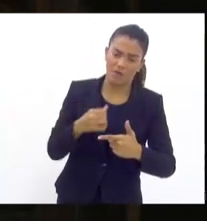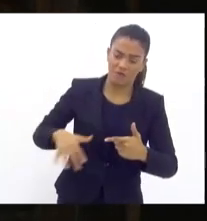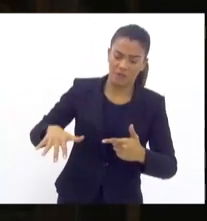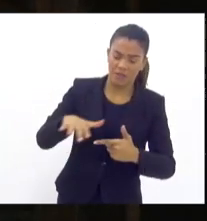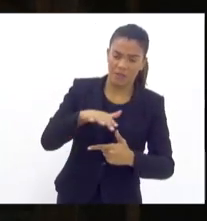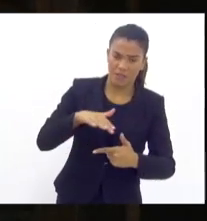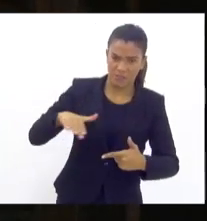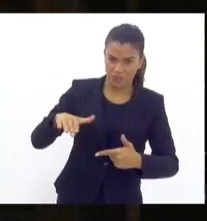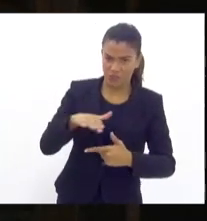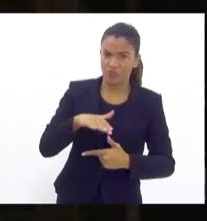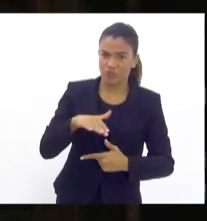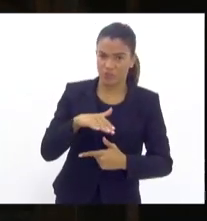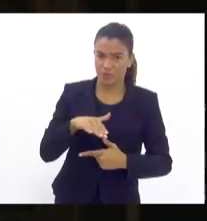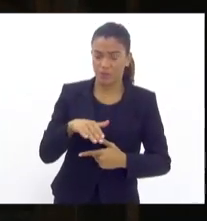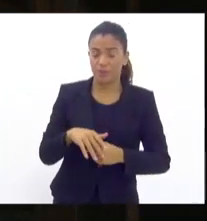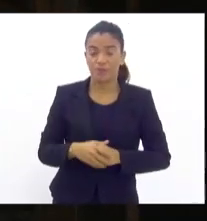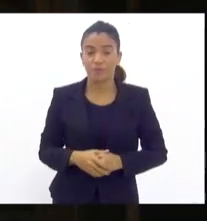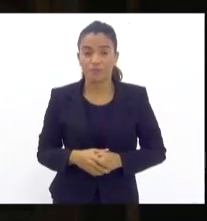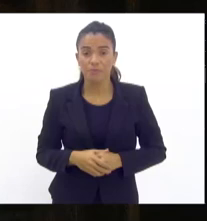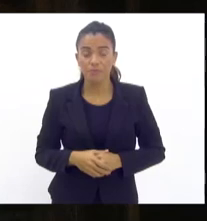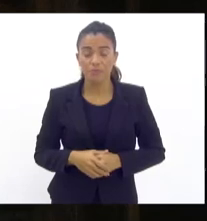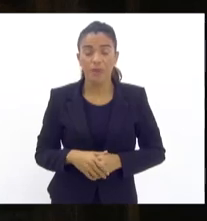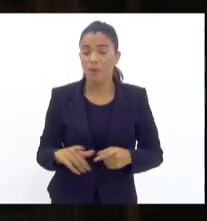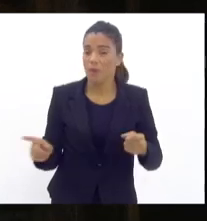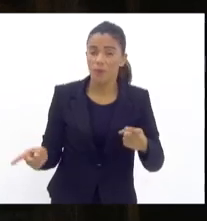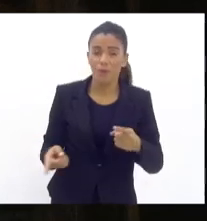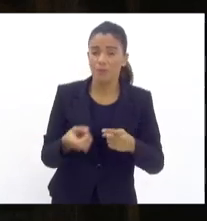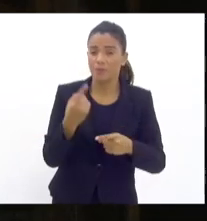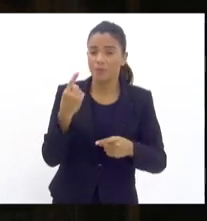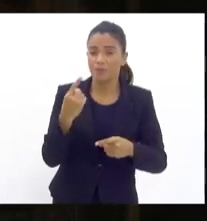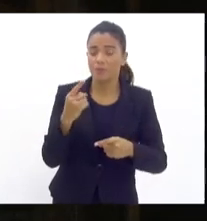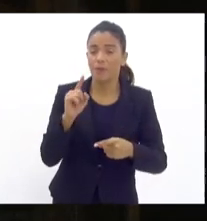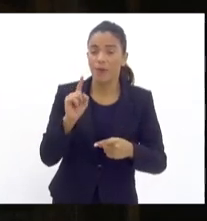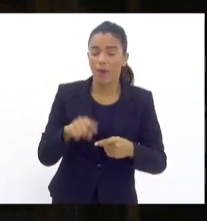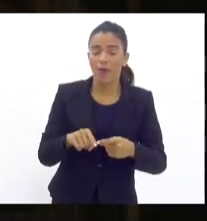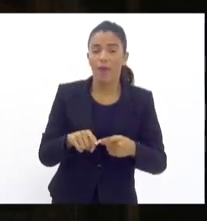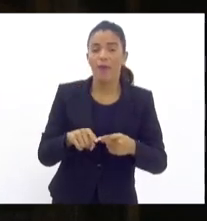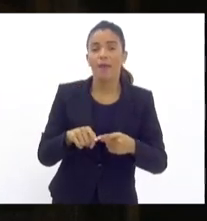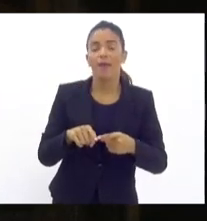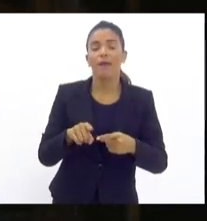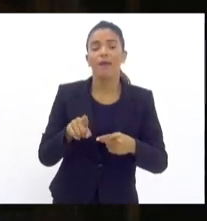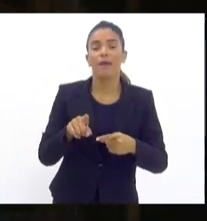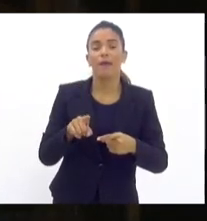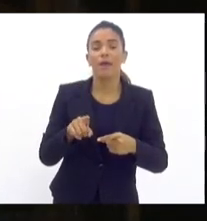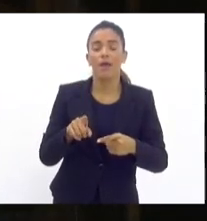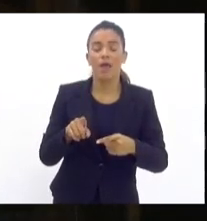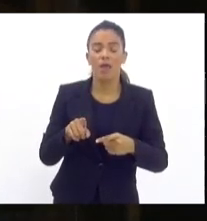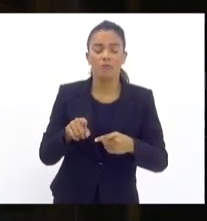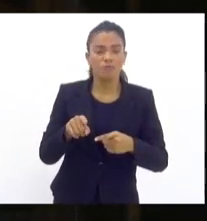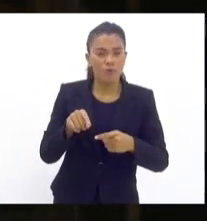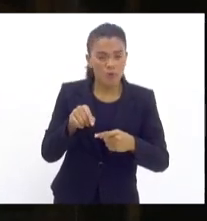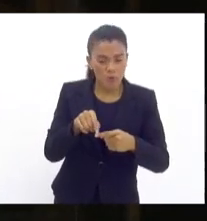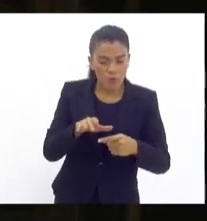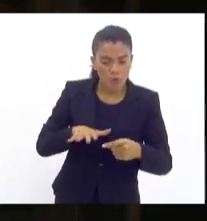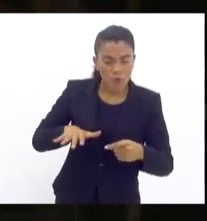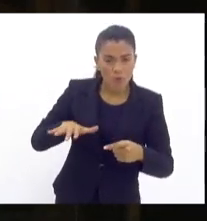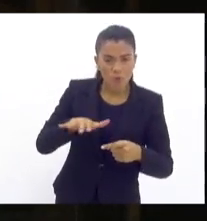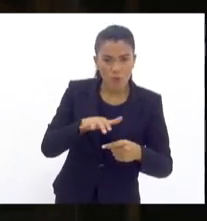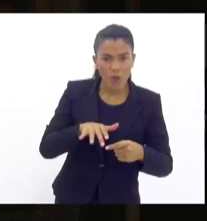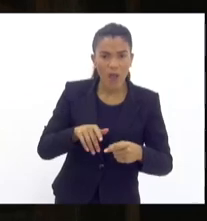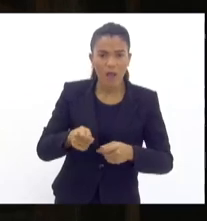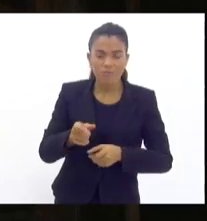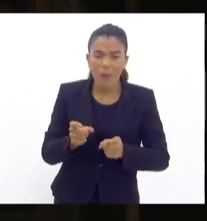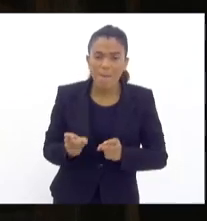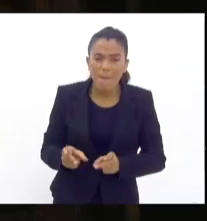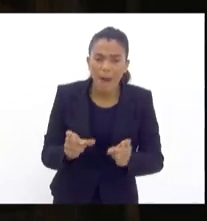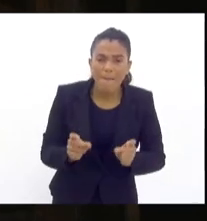estratégicas e de inteligência, que é essa posição ostensiva da traficância, do